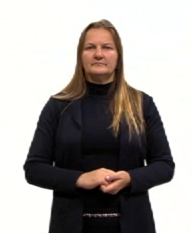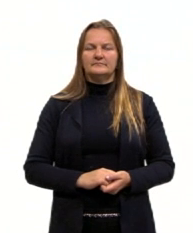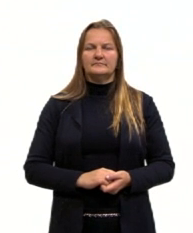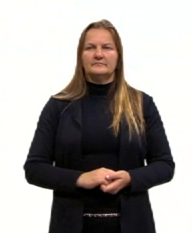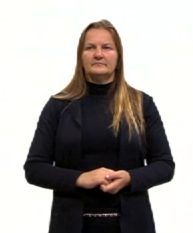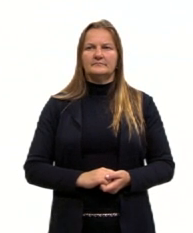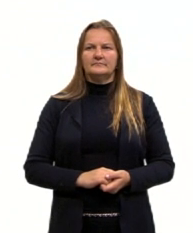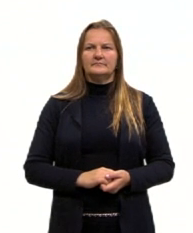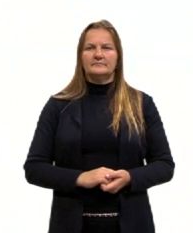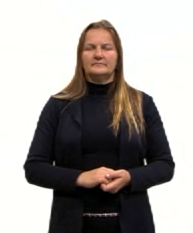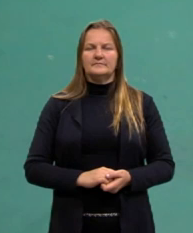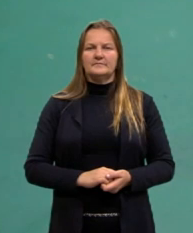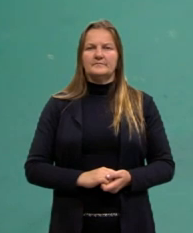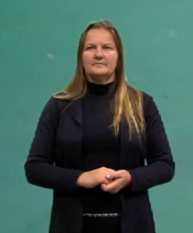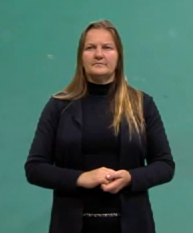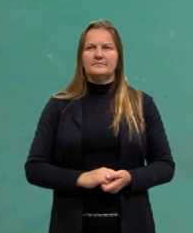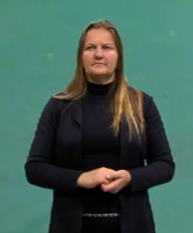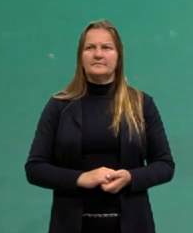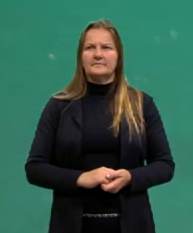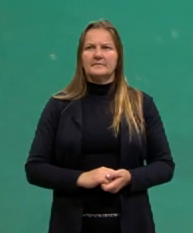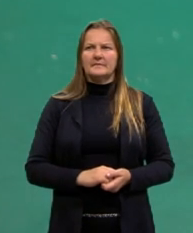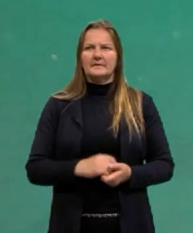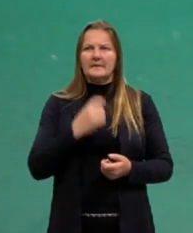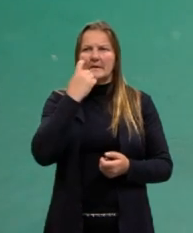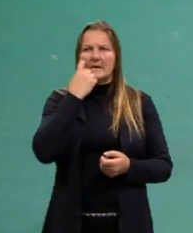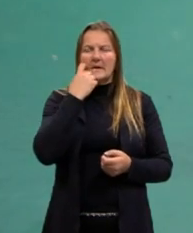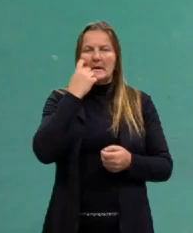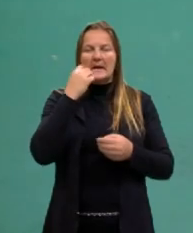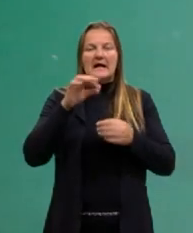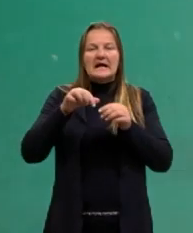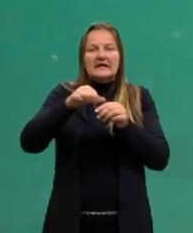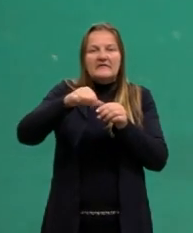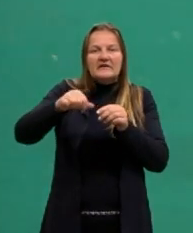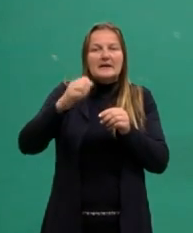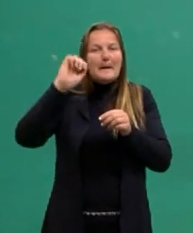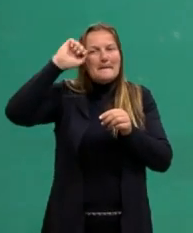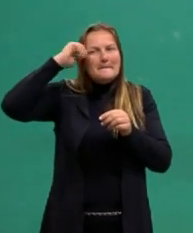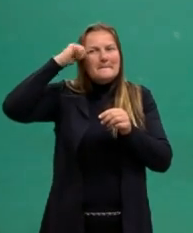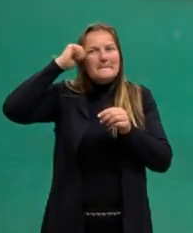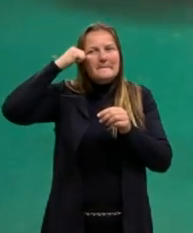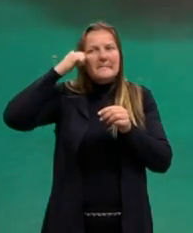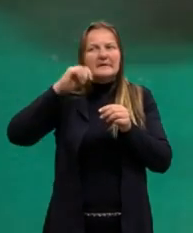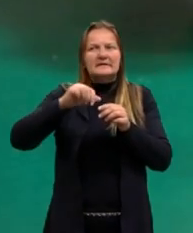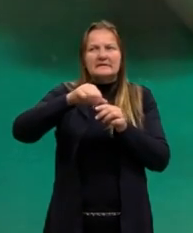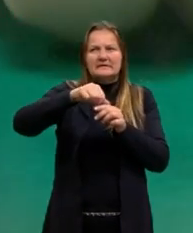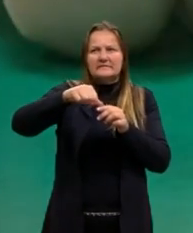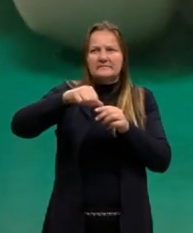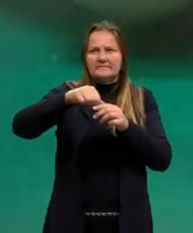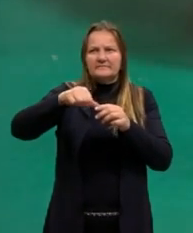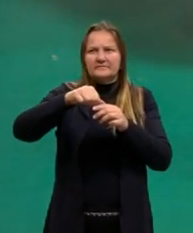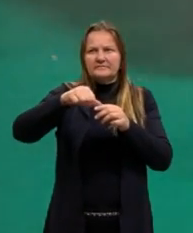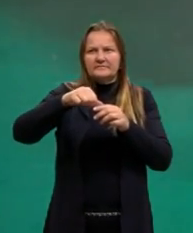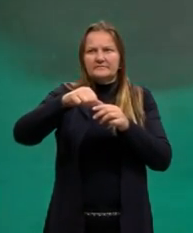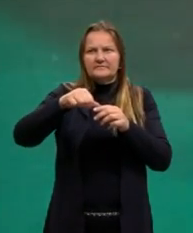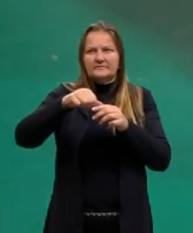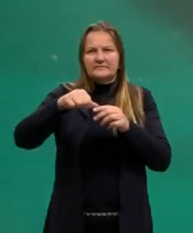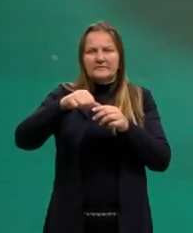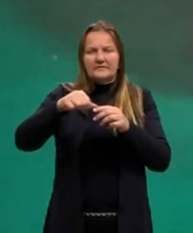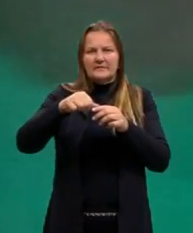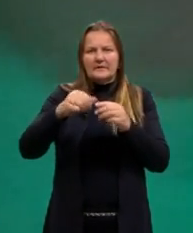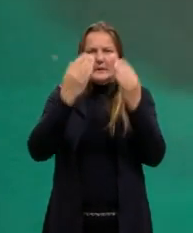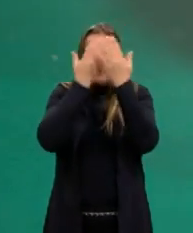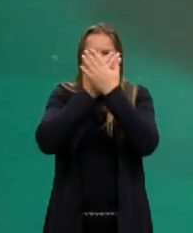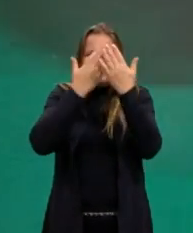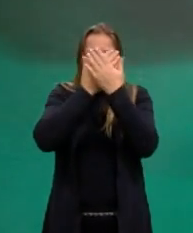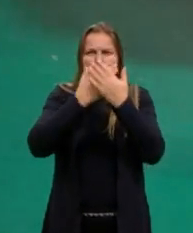Esse pente, então, vocês têm que colocar a fita isolante de uma forma bem específica. Aqui, observem